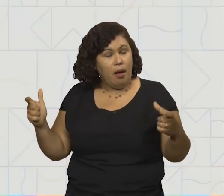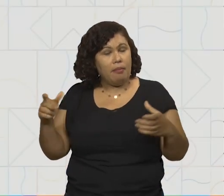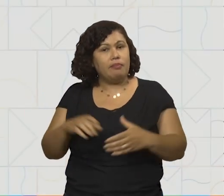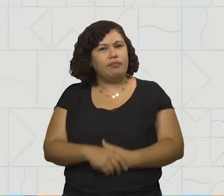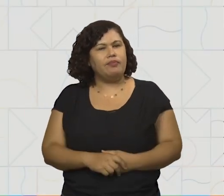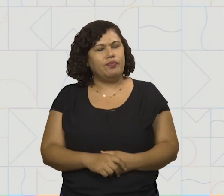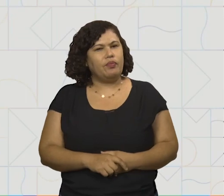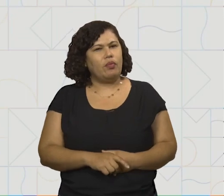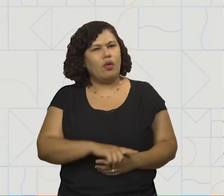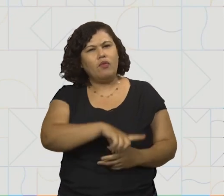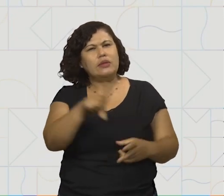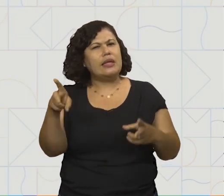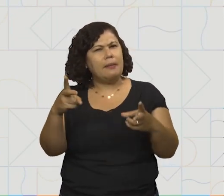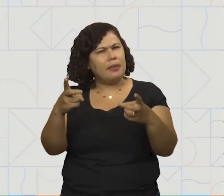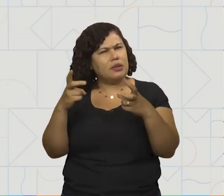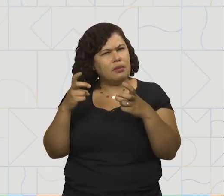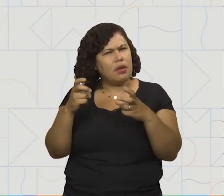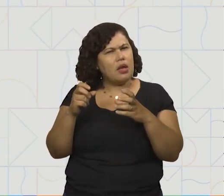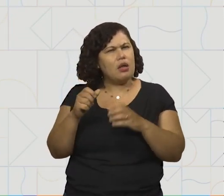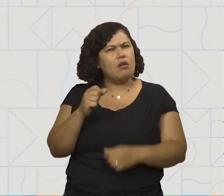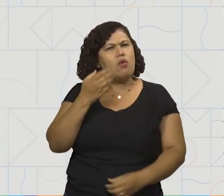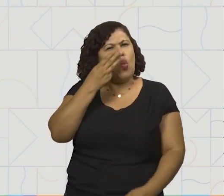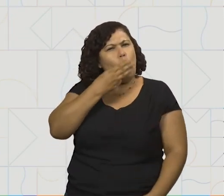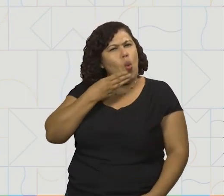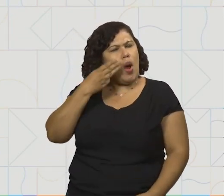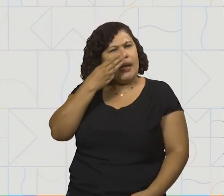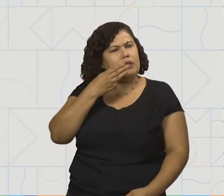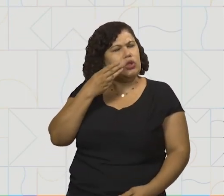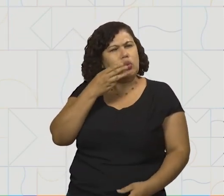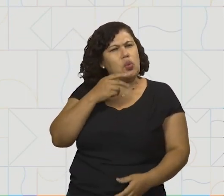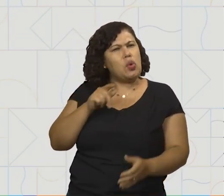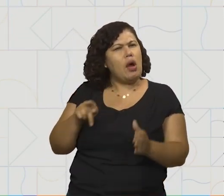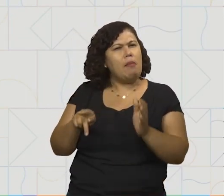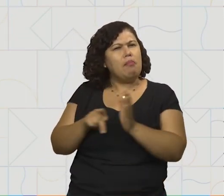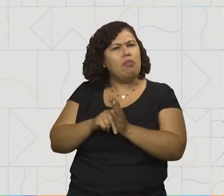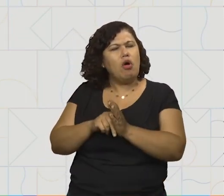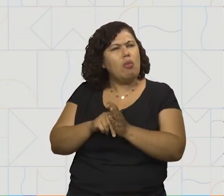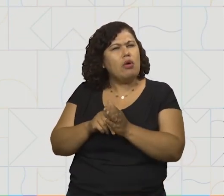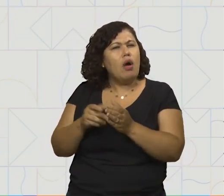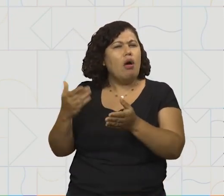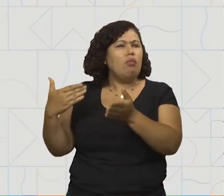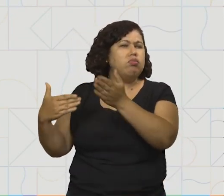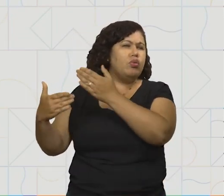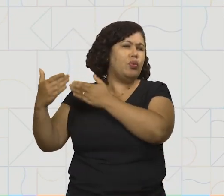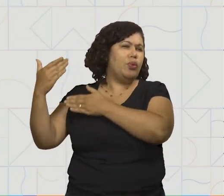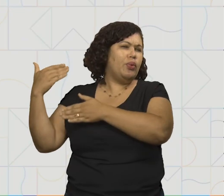Deu para perceber que o açúcar é uma invenção muito antiga. É